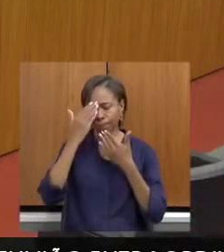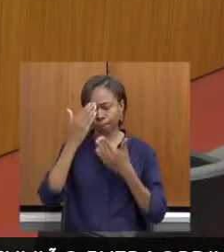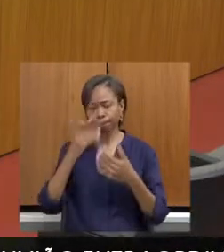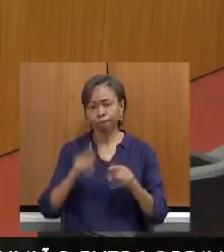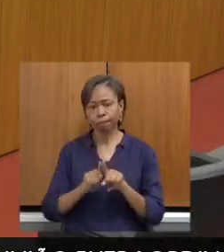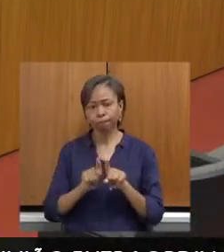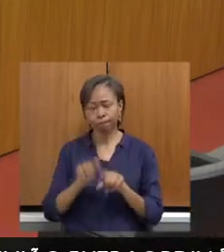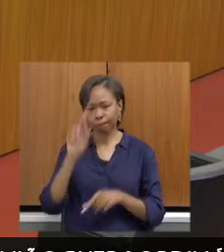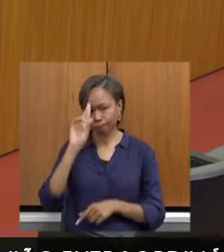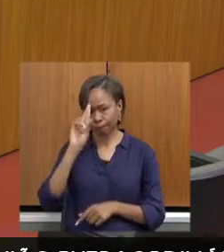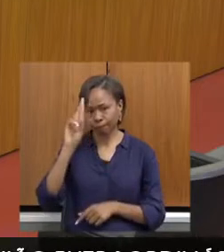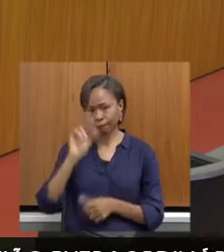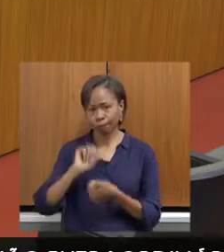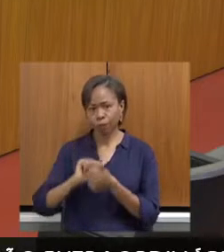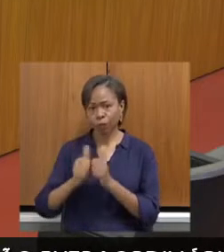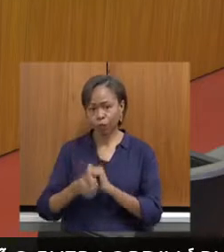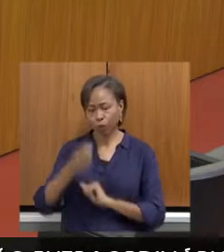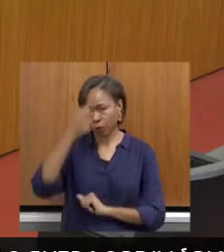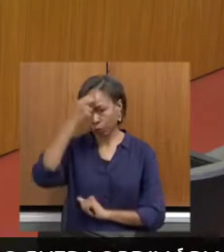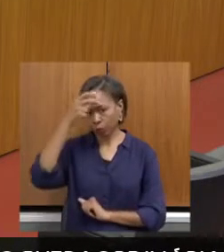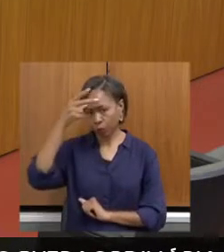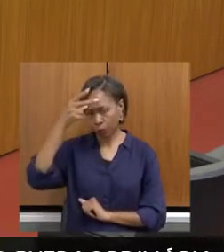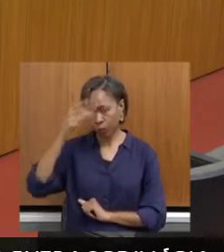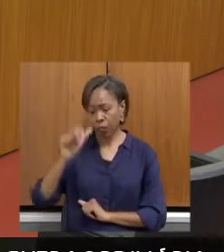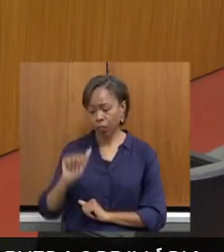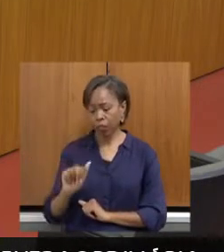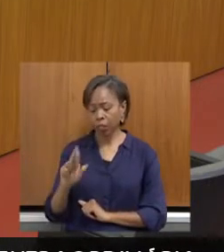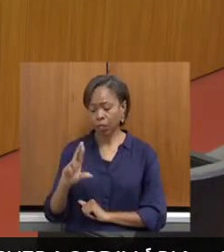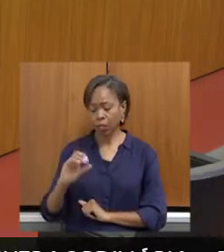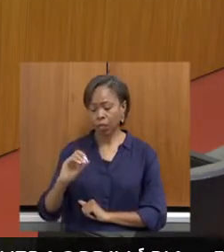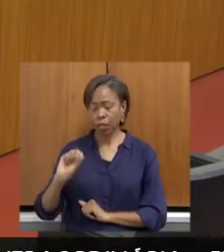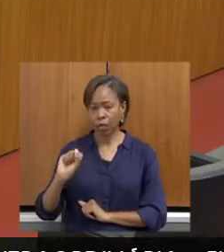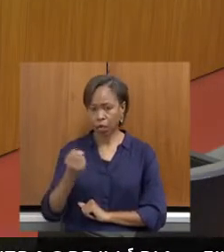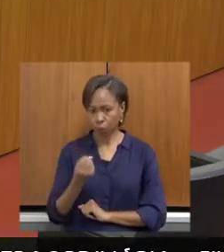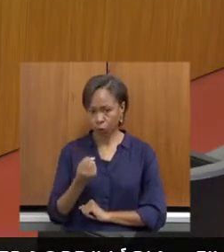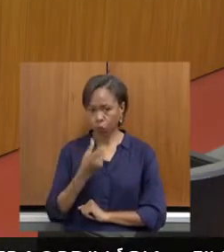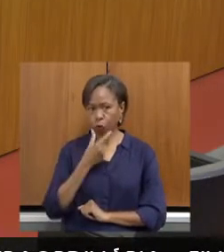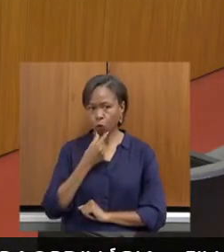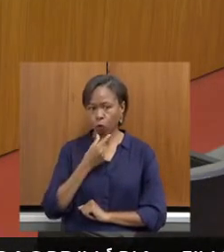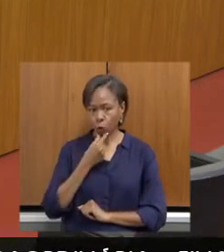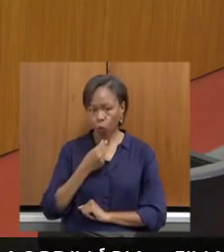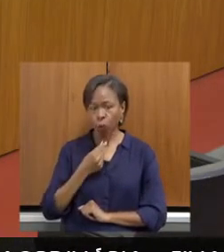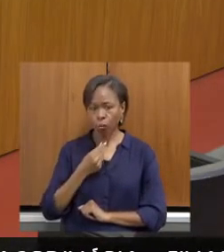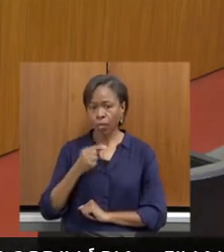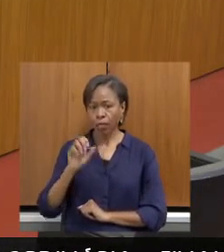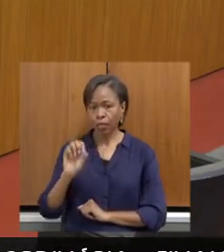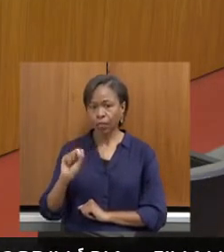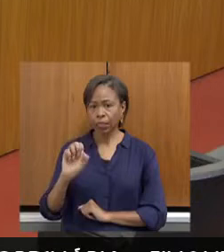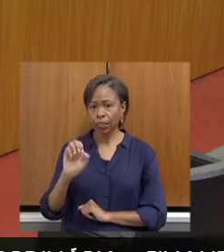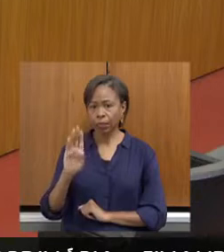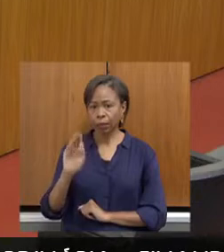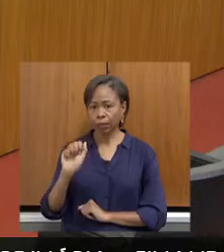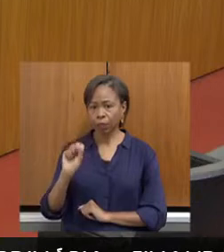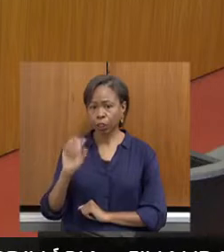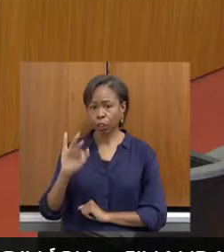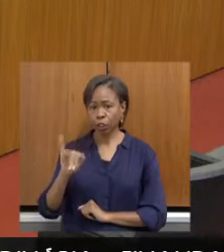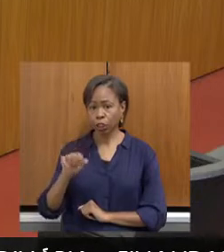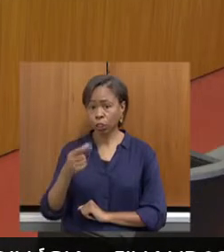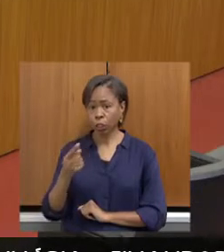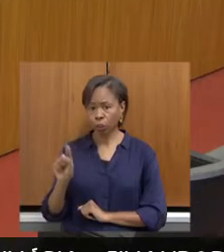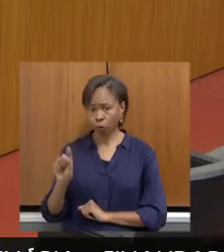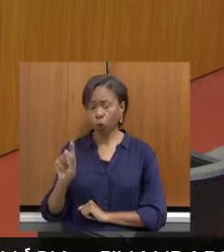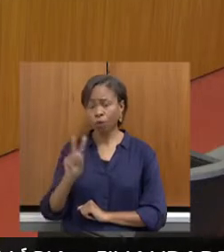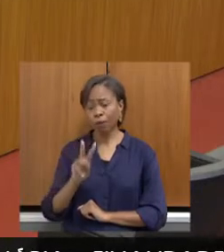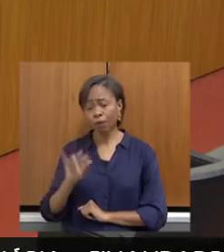presença do diretor de esporte da Prefeitura de Arco, Sebastião Lourenço de Faria, que vai contribuir muito com a percepção dos